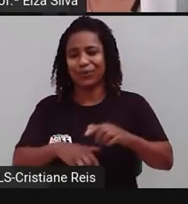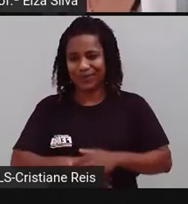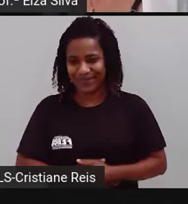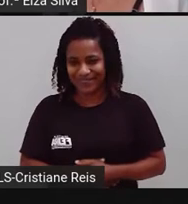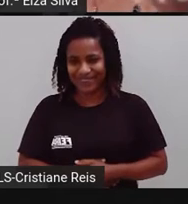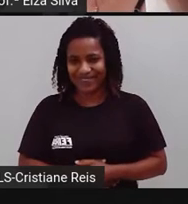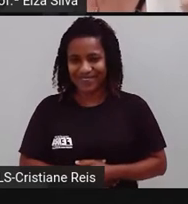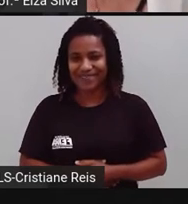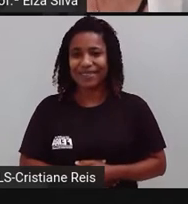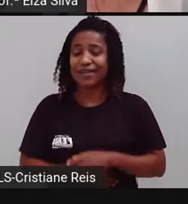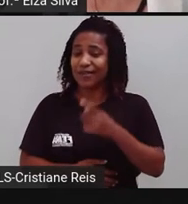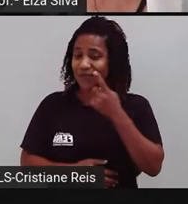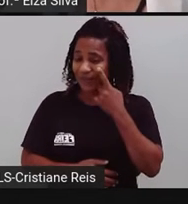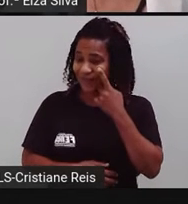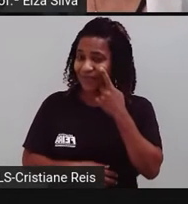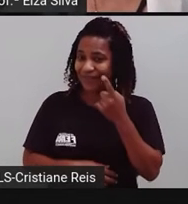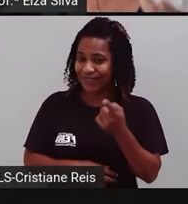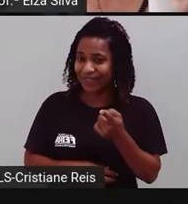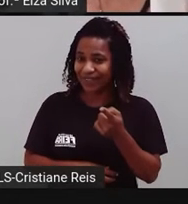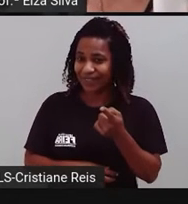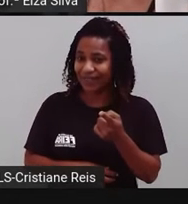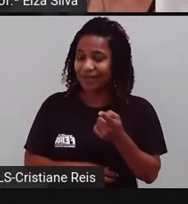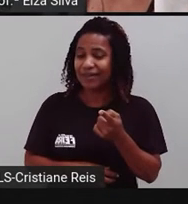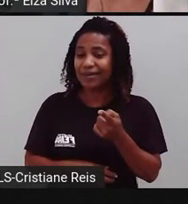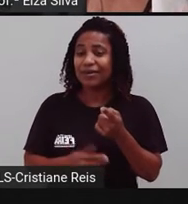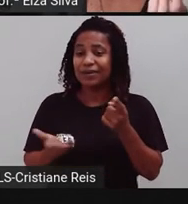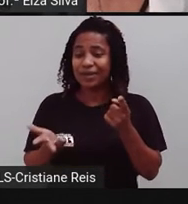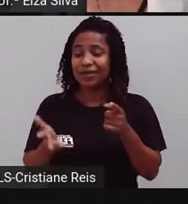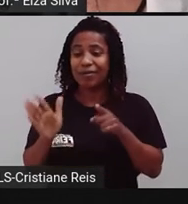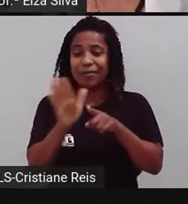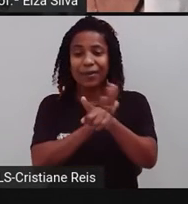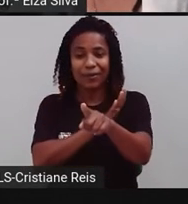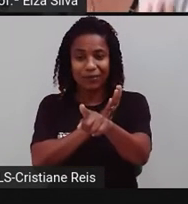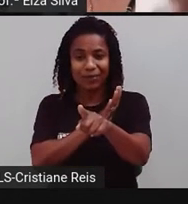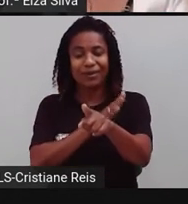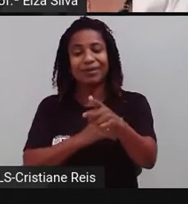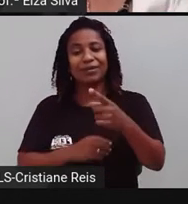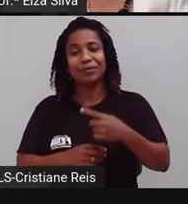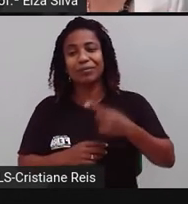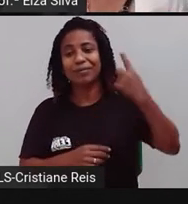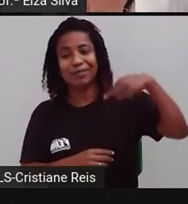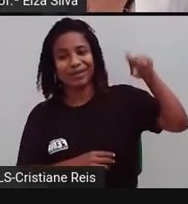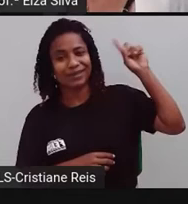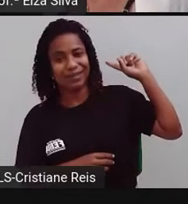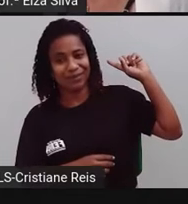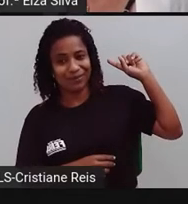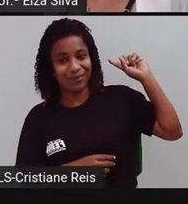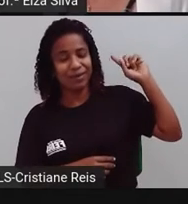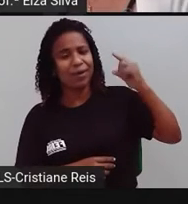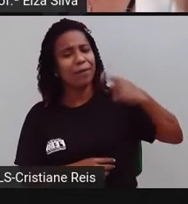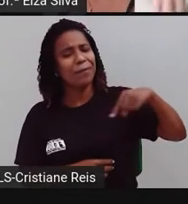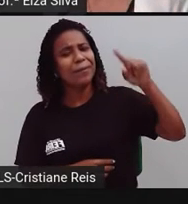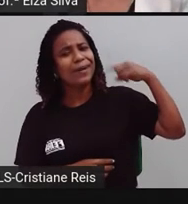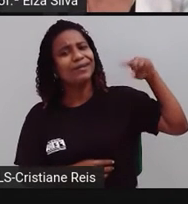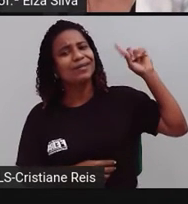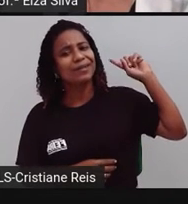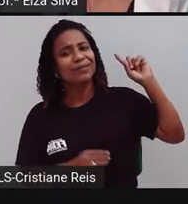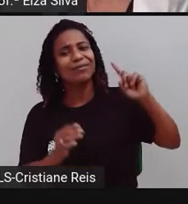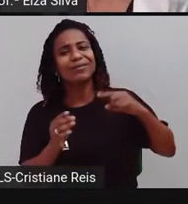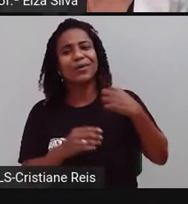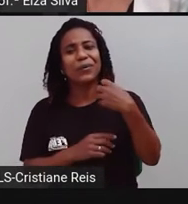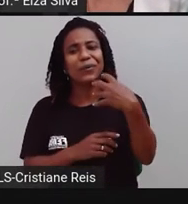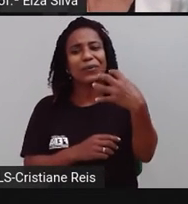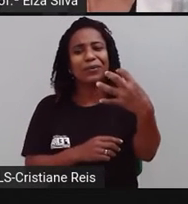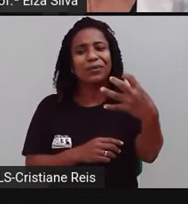Então, veja que eu estou construindo aqui uma pergunta que se refere ao passado. Então, toda vez